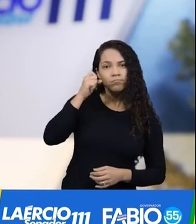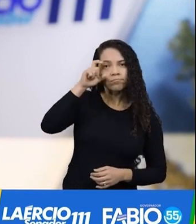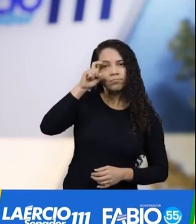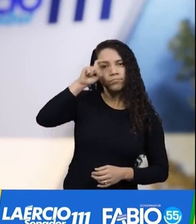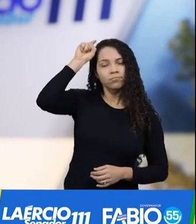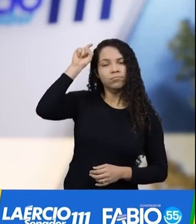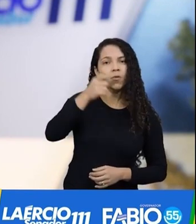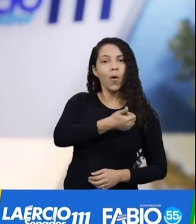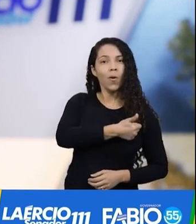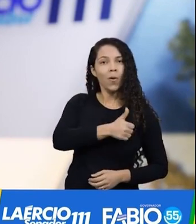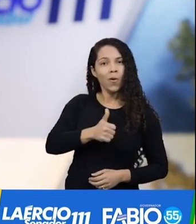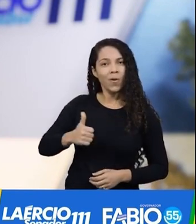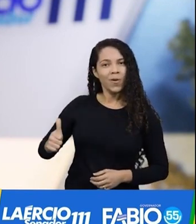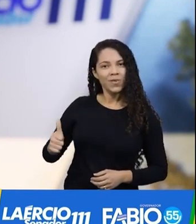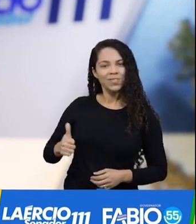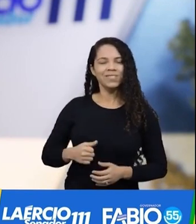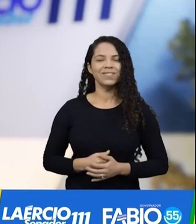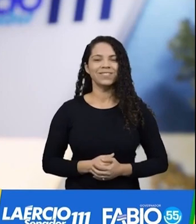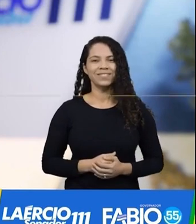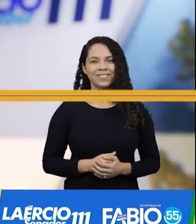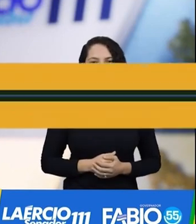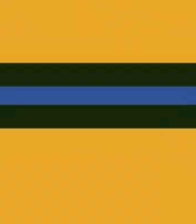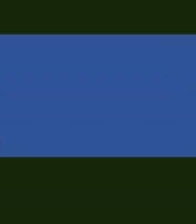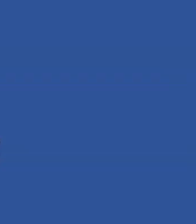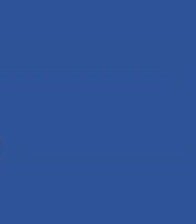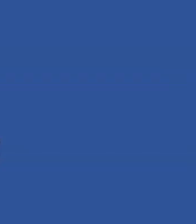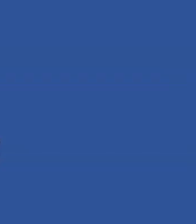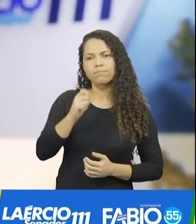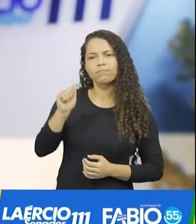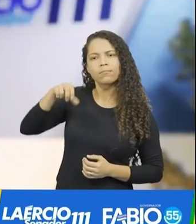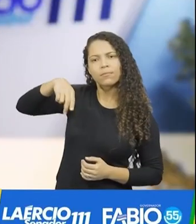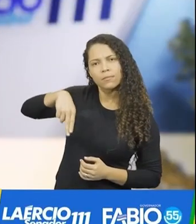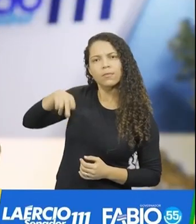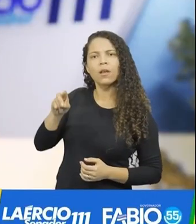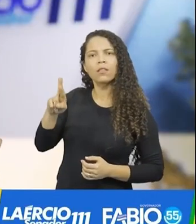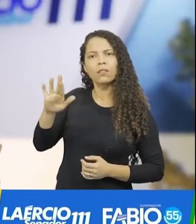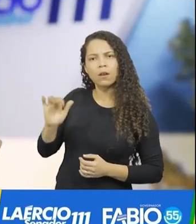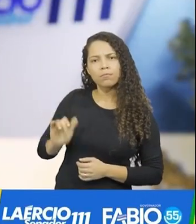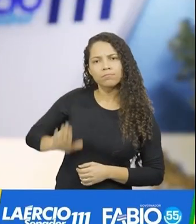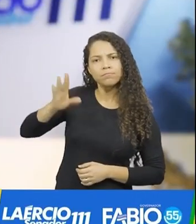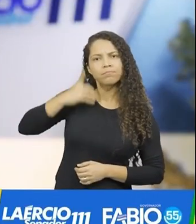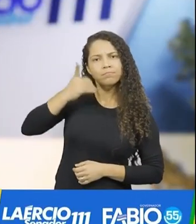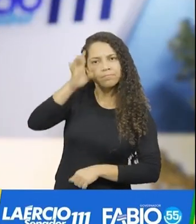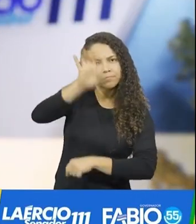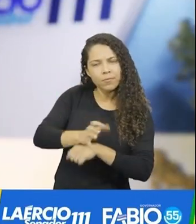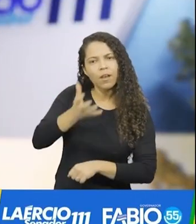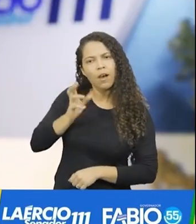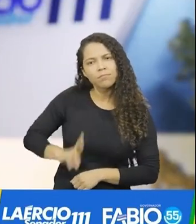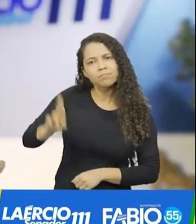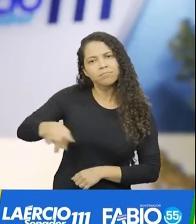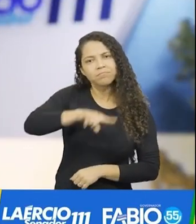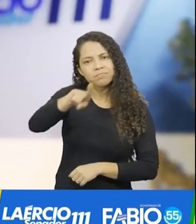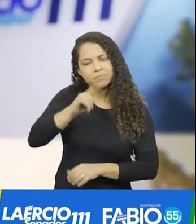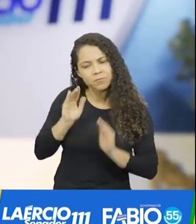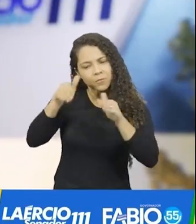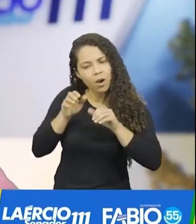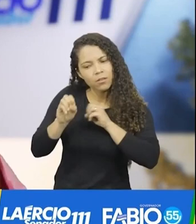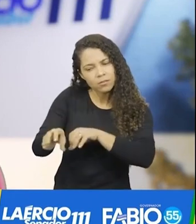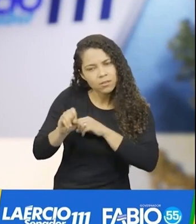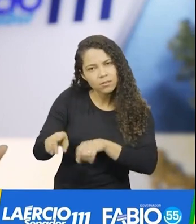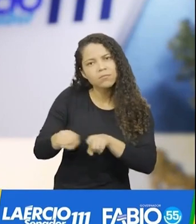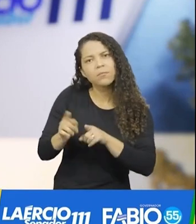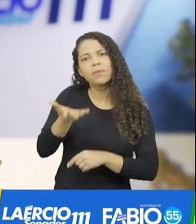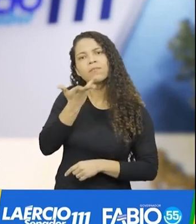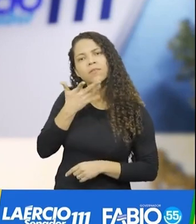Senador Laécio, 111. Eu, Andréia, candidata a deputado estadual, quero ser a sua voz pela educação,